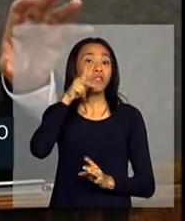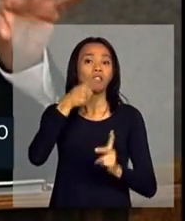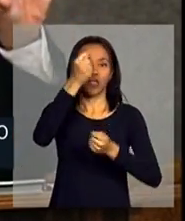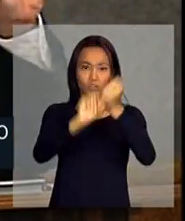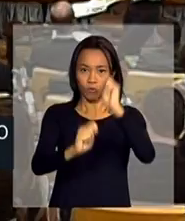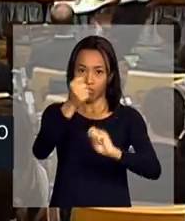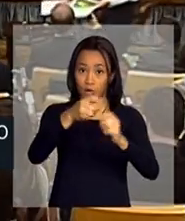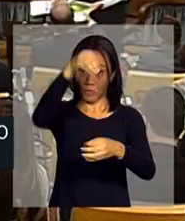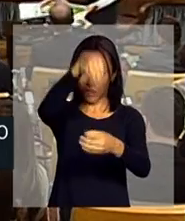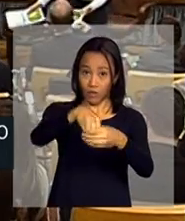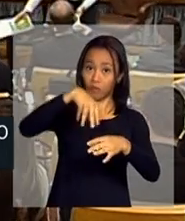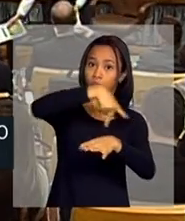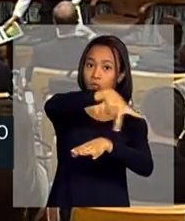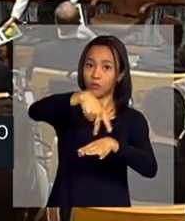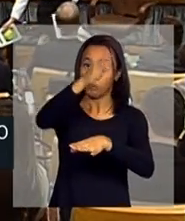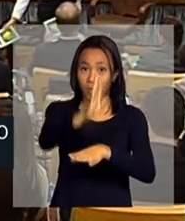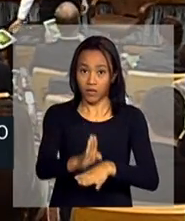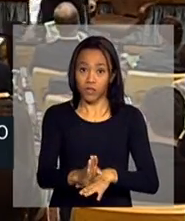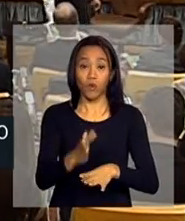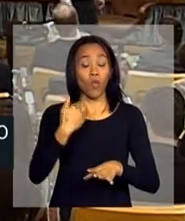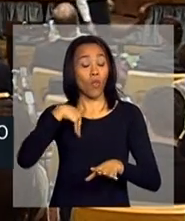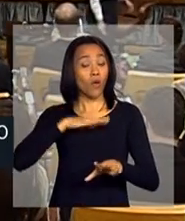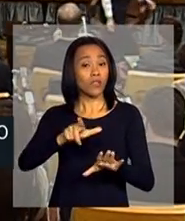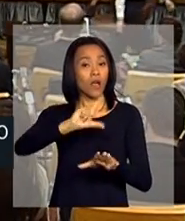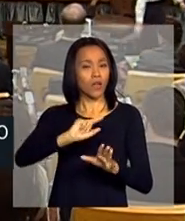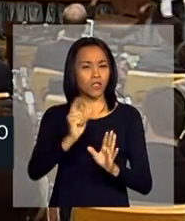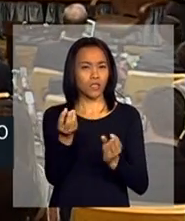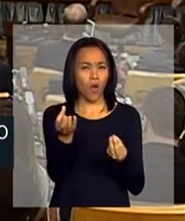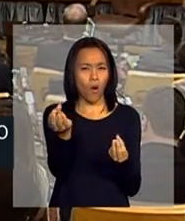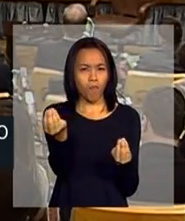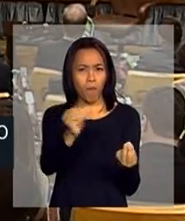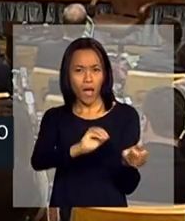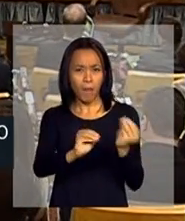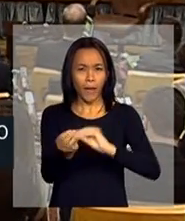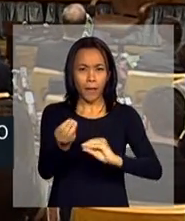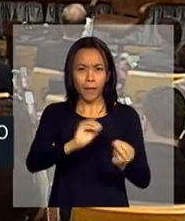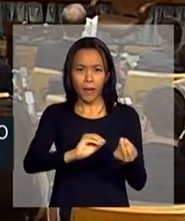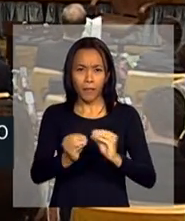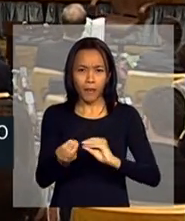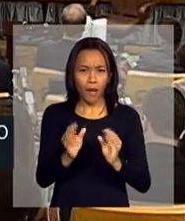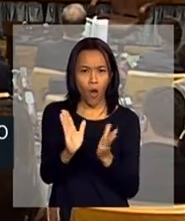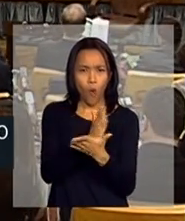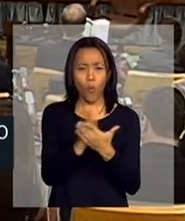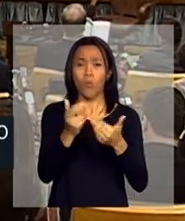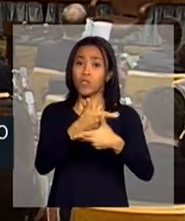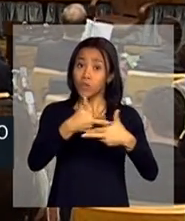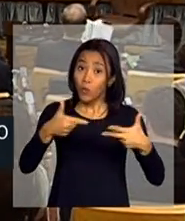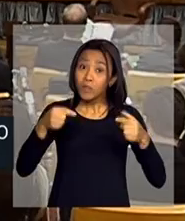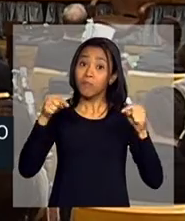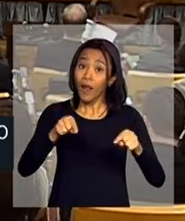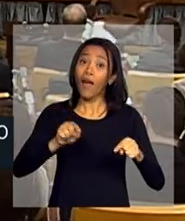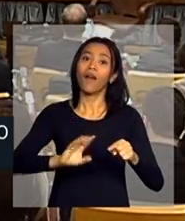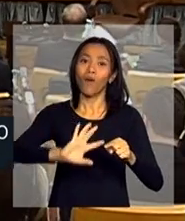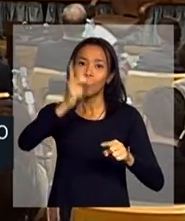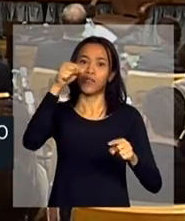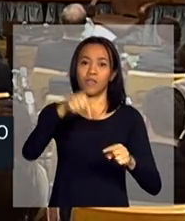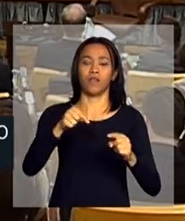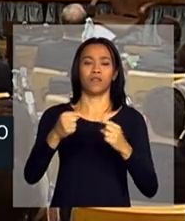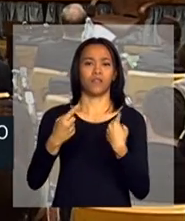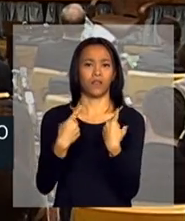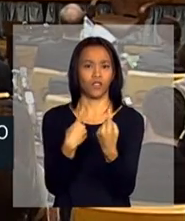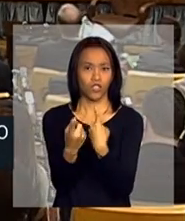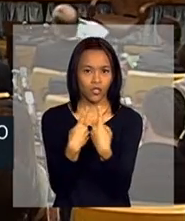a gente colocou, a priori, algumas janelas para esse diálogo, é importante dizer, quer dizer, nas